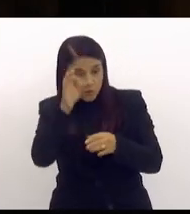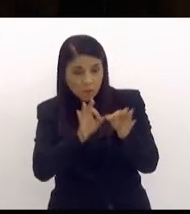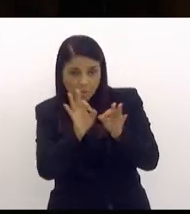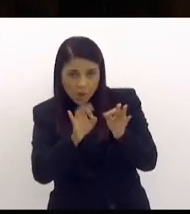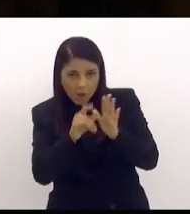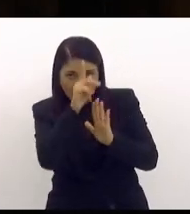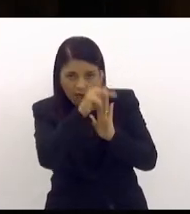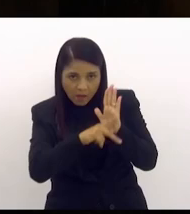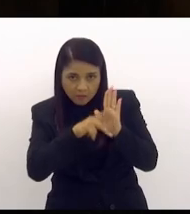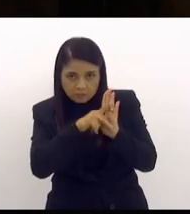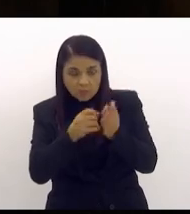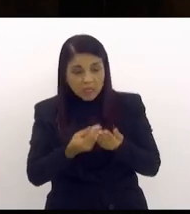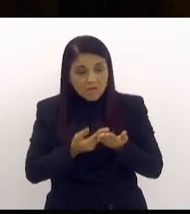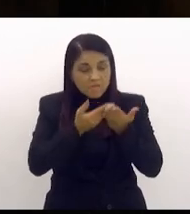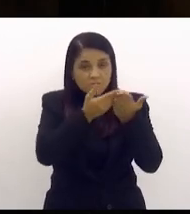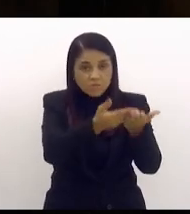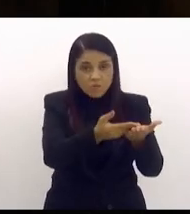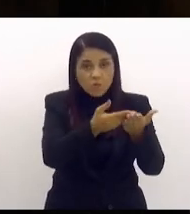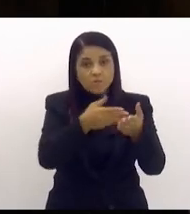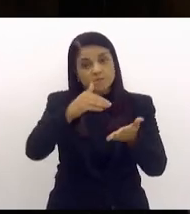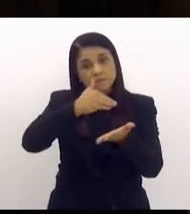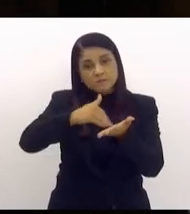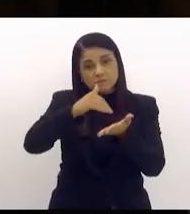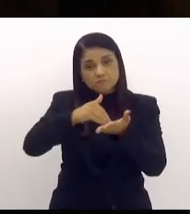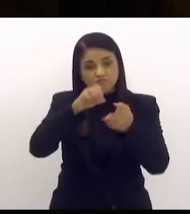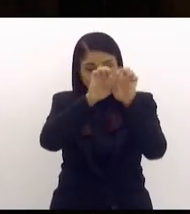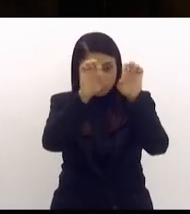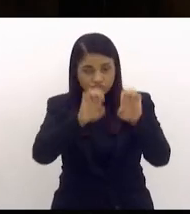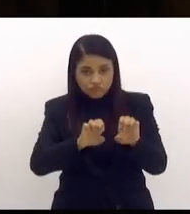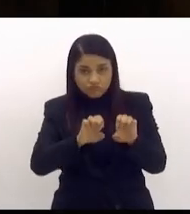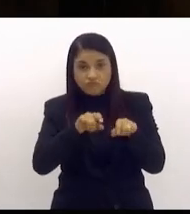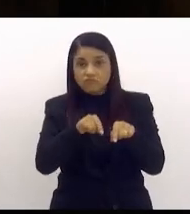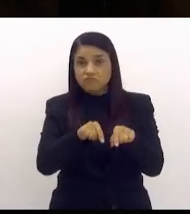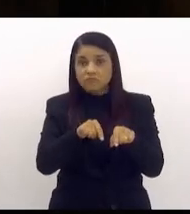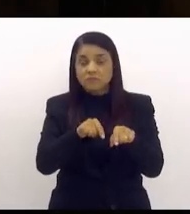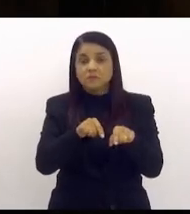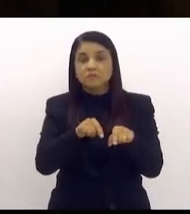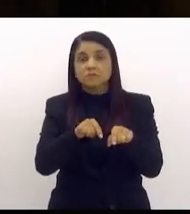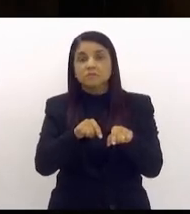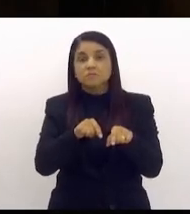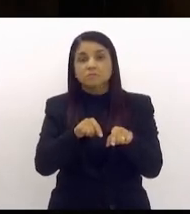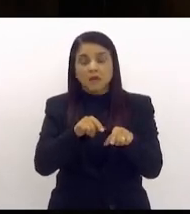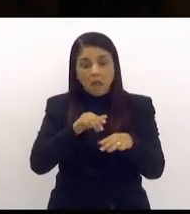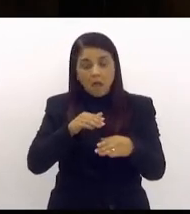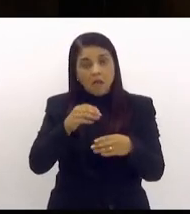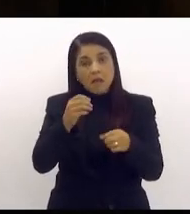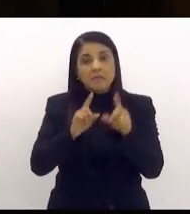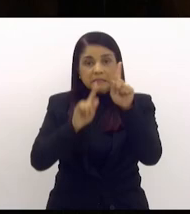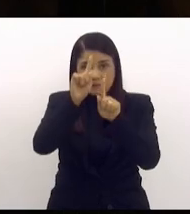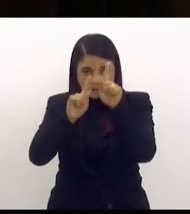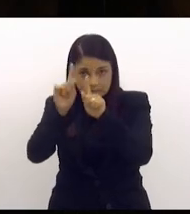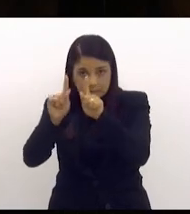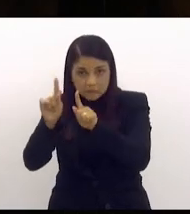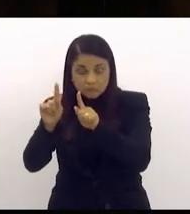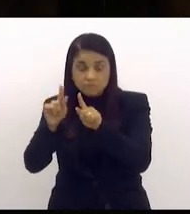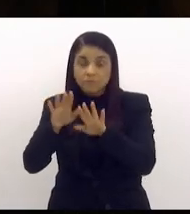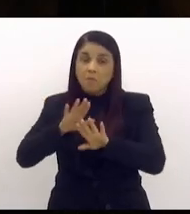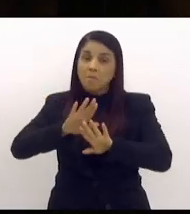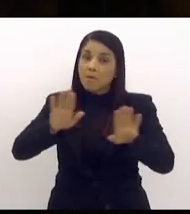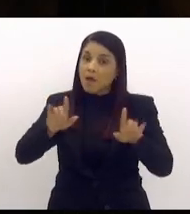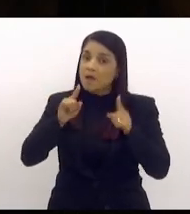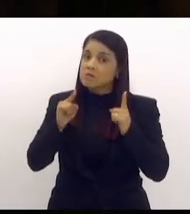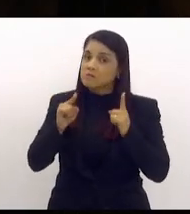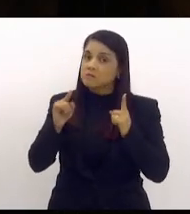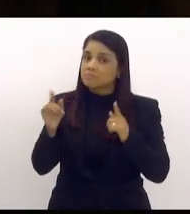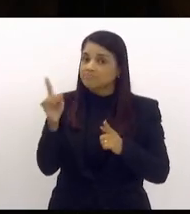para a secretaria de infraestrutura para poder realizar a licitação porém houve um